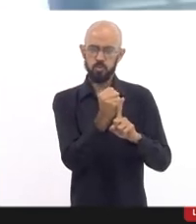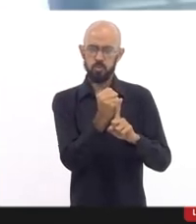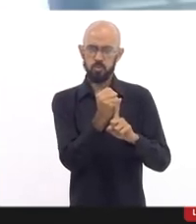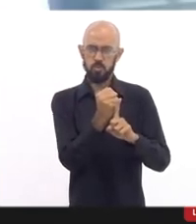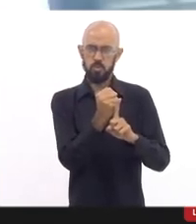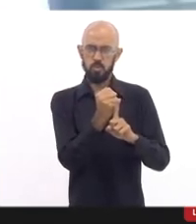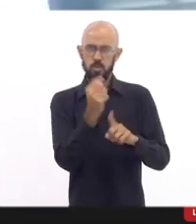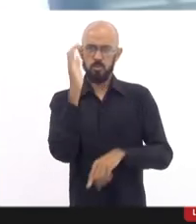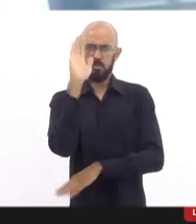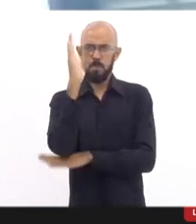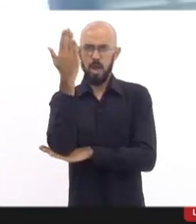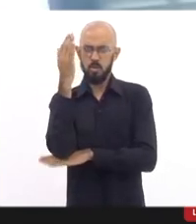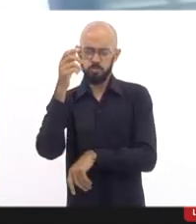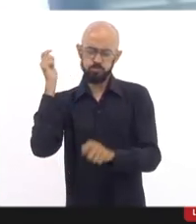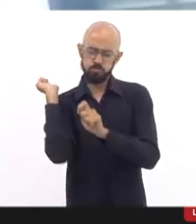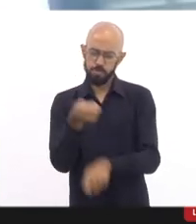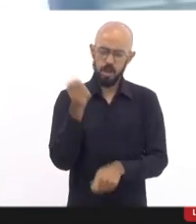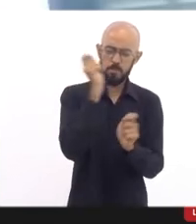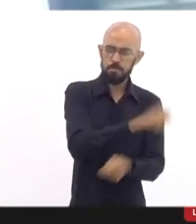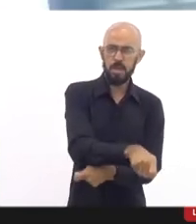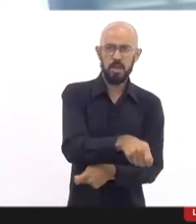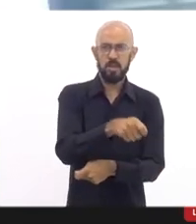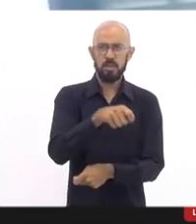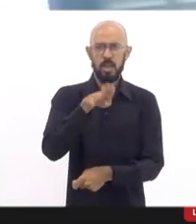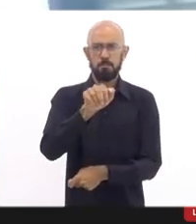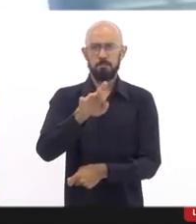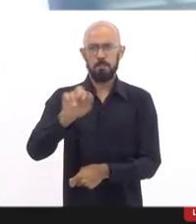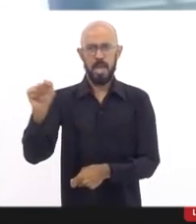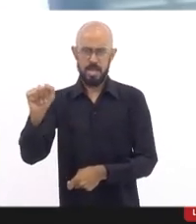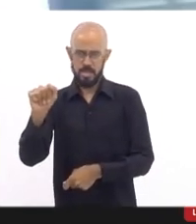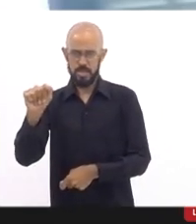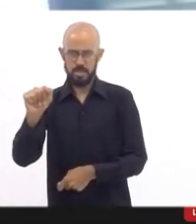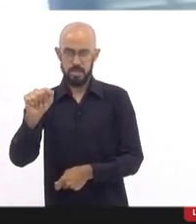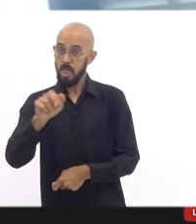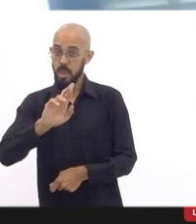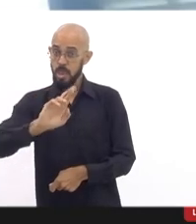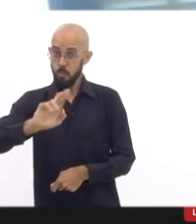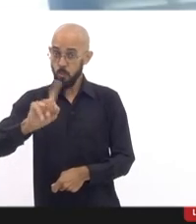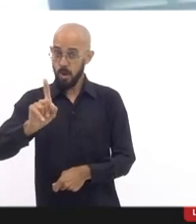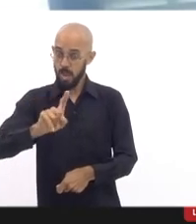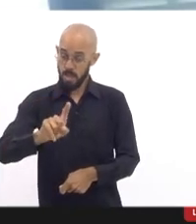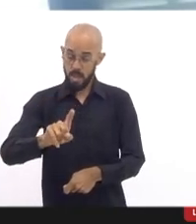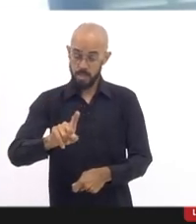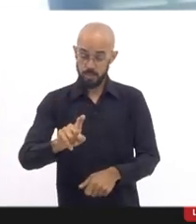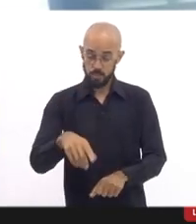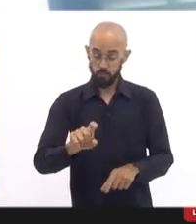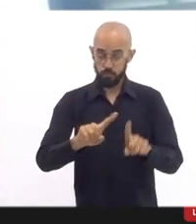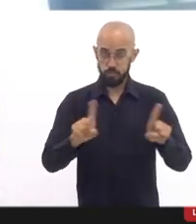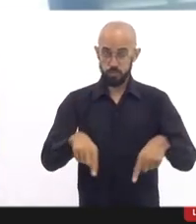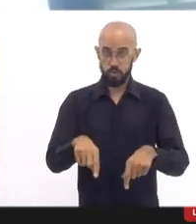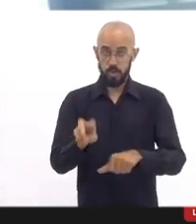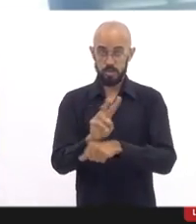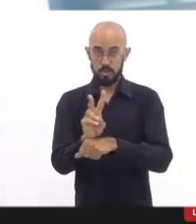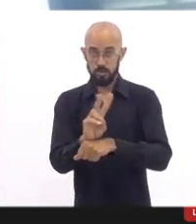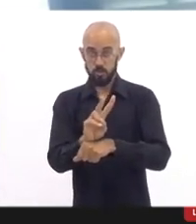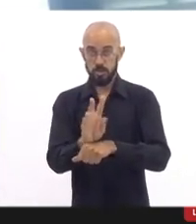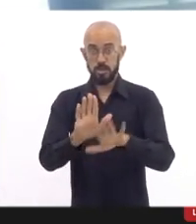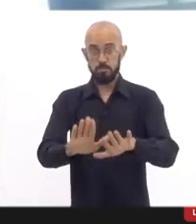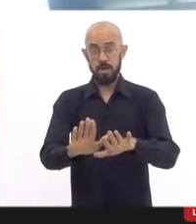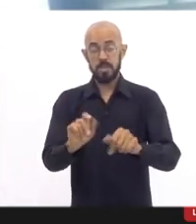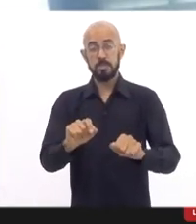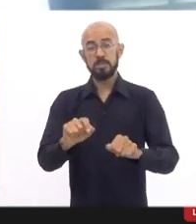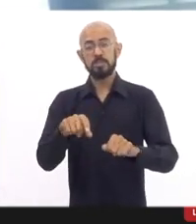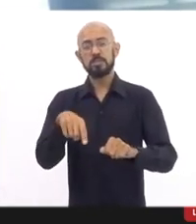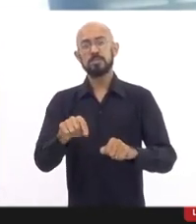da Barra da Tijuca. Nesse caso, não é de agente da segurança, mas, pelo visto, está ligado a uma